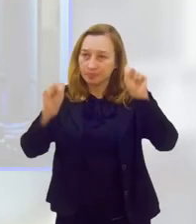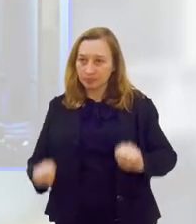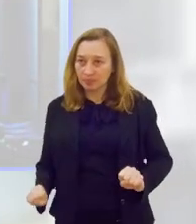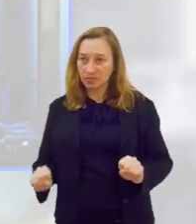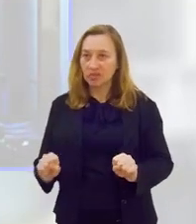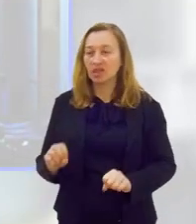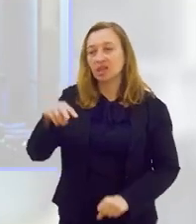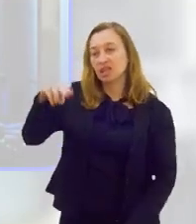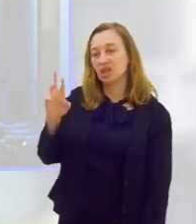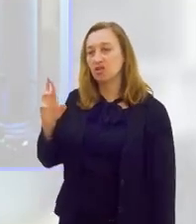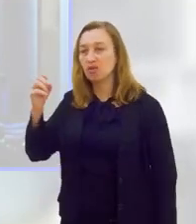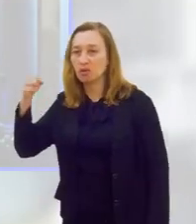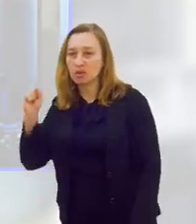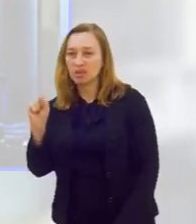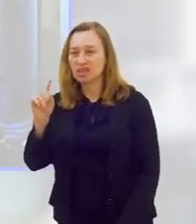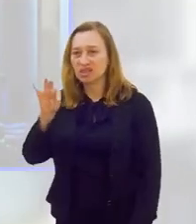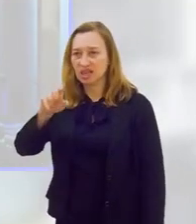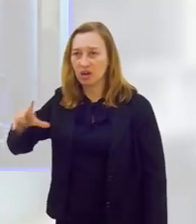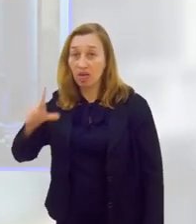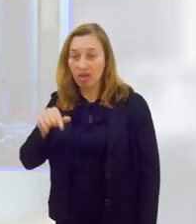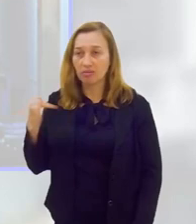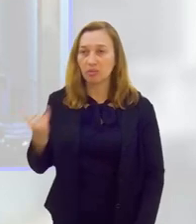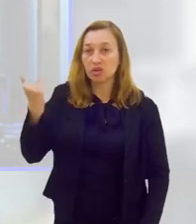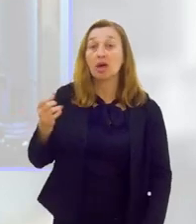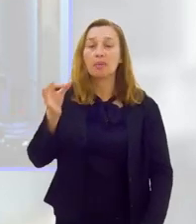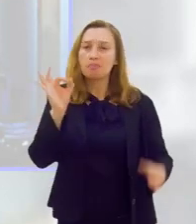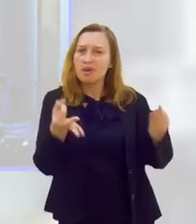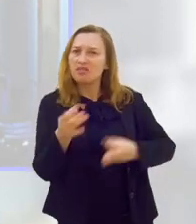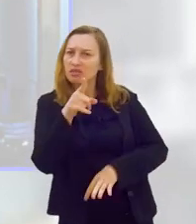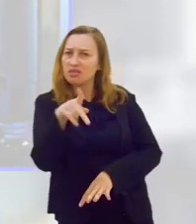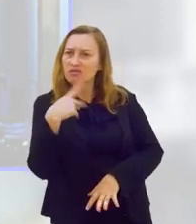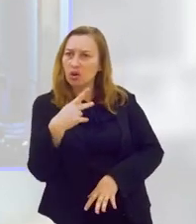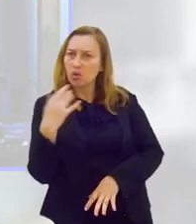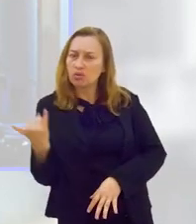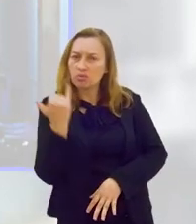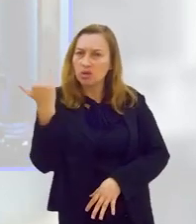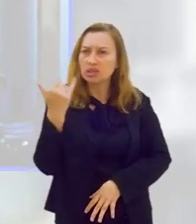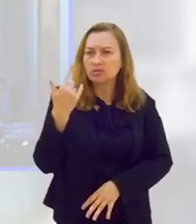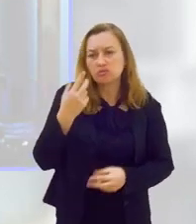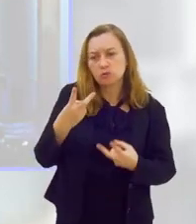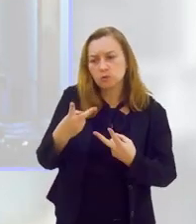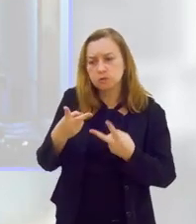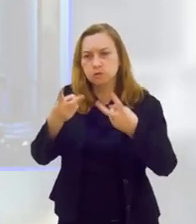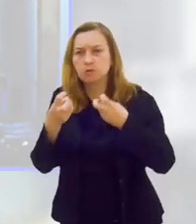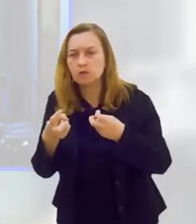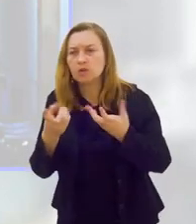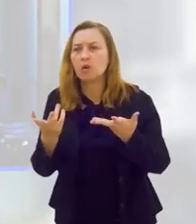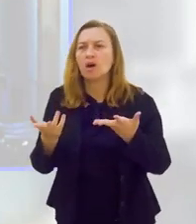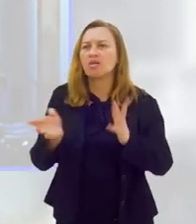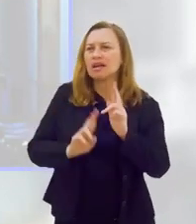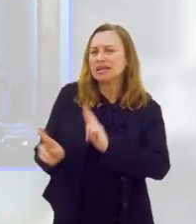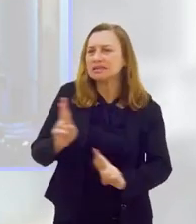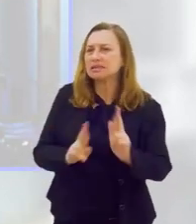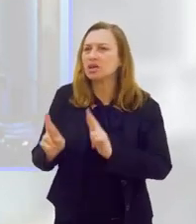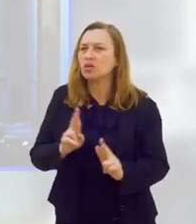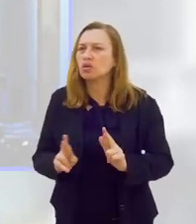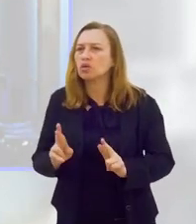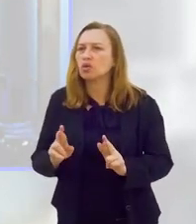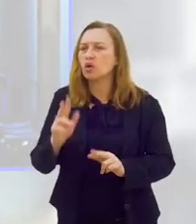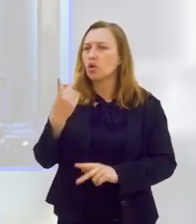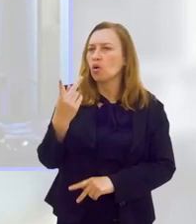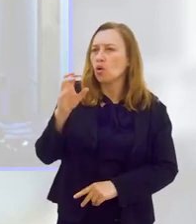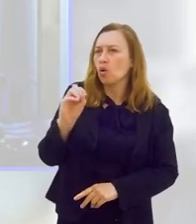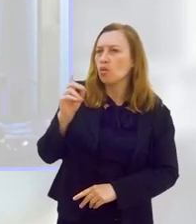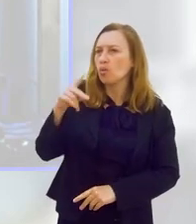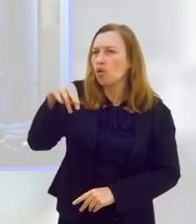Você tocou num ponto que me chamou atenção, doutora, em relação aos hormônios, né, como você, como